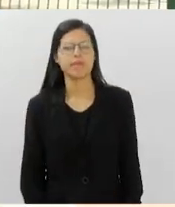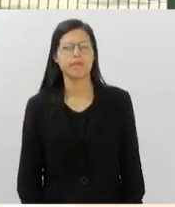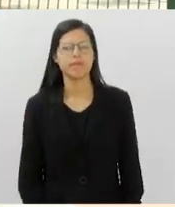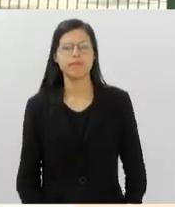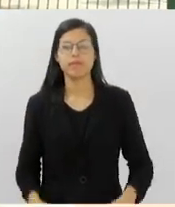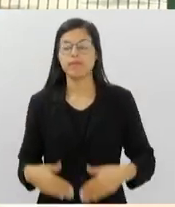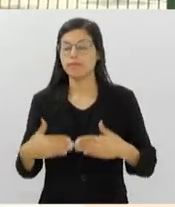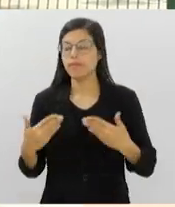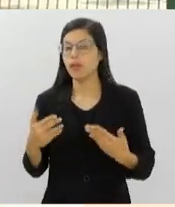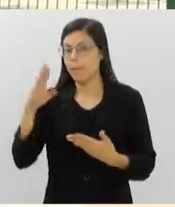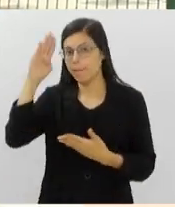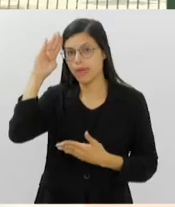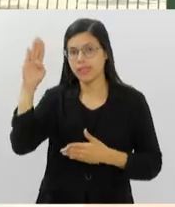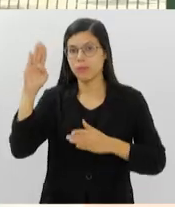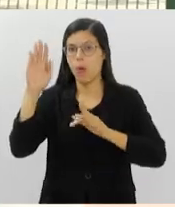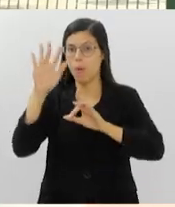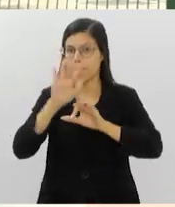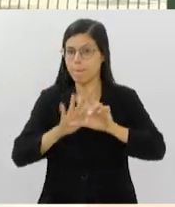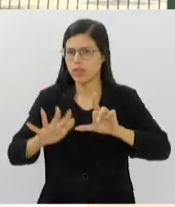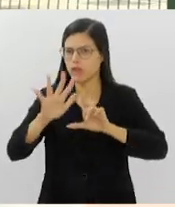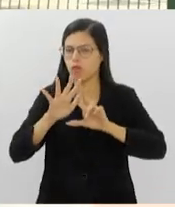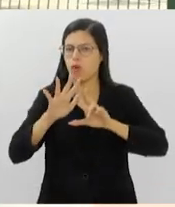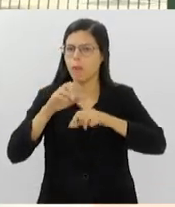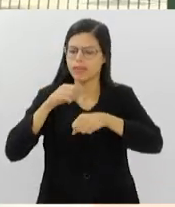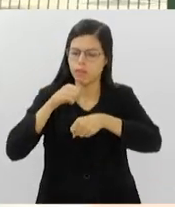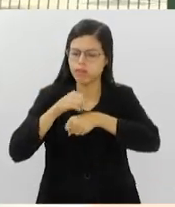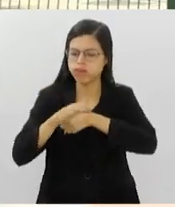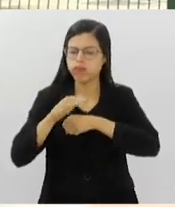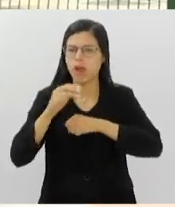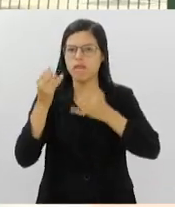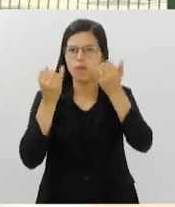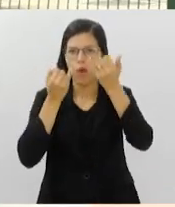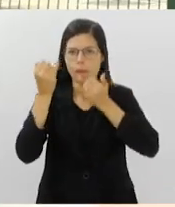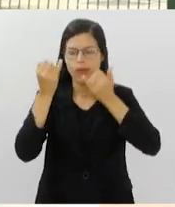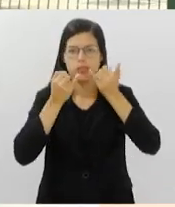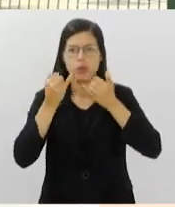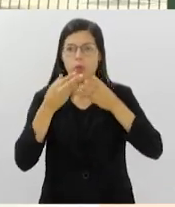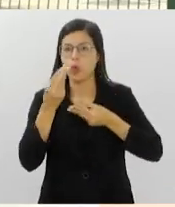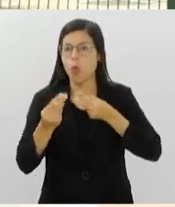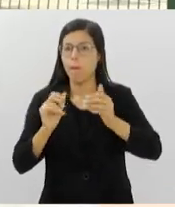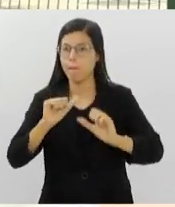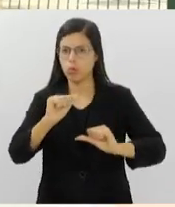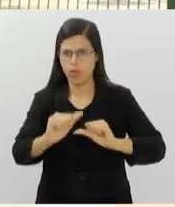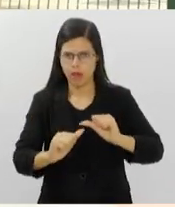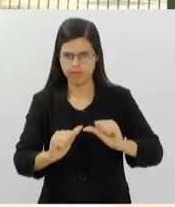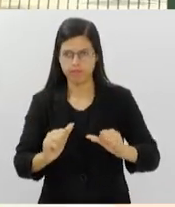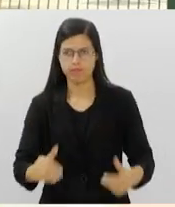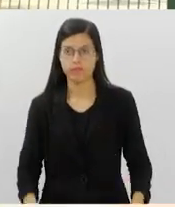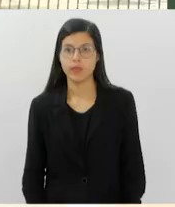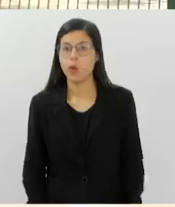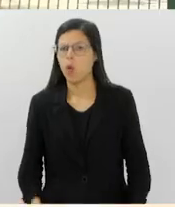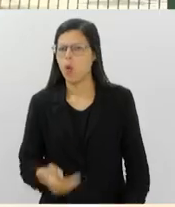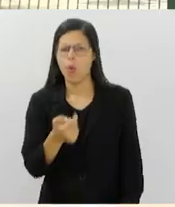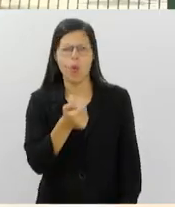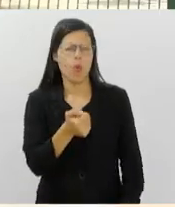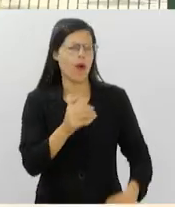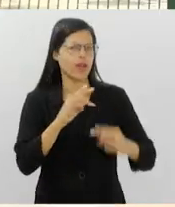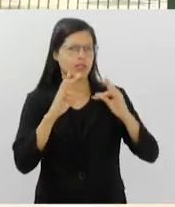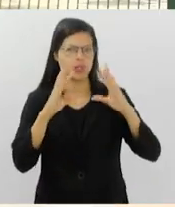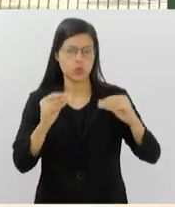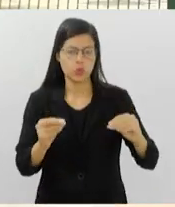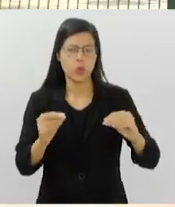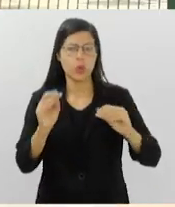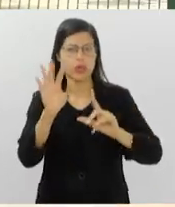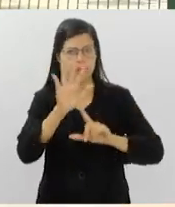plataformas que estão disseminando essas informações e o que você pode ser feito para reverter isso? Quase todas as plataformas têm algum